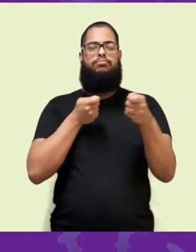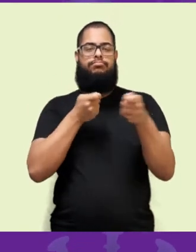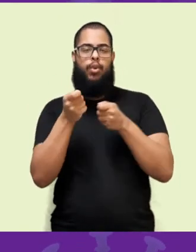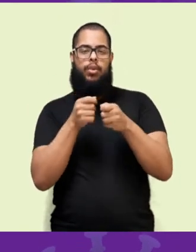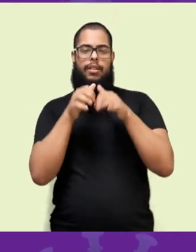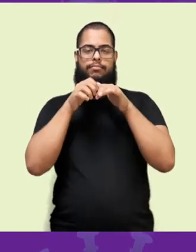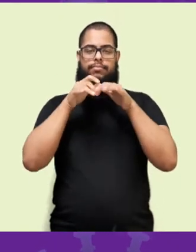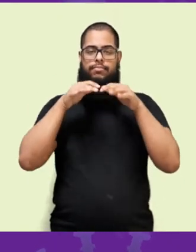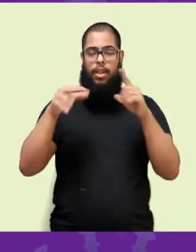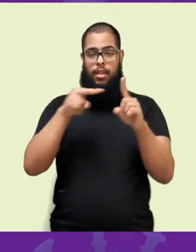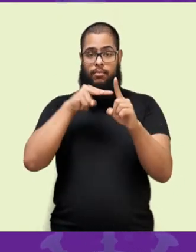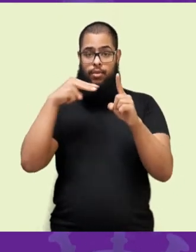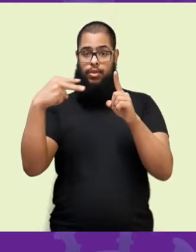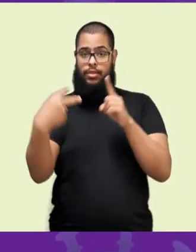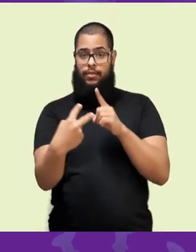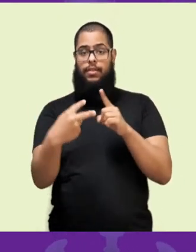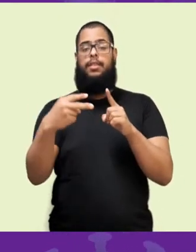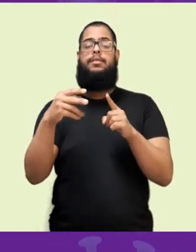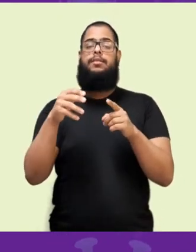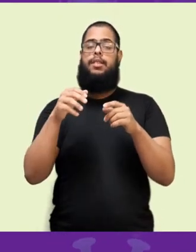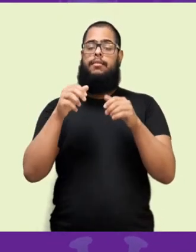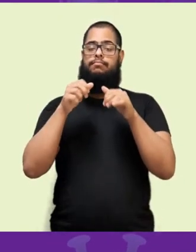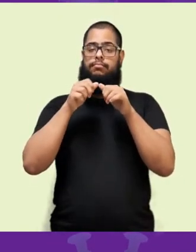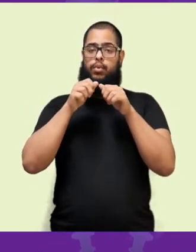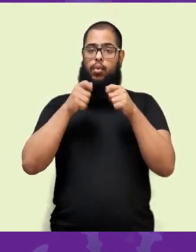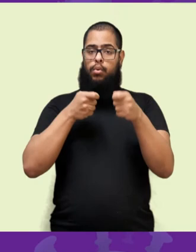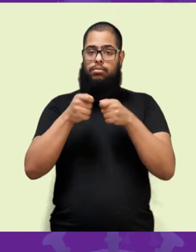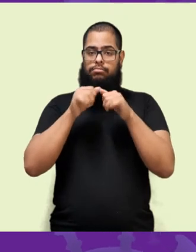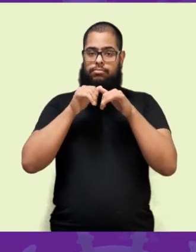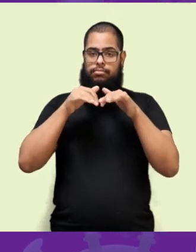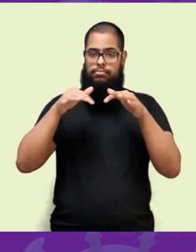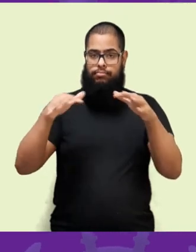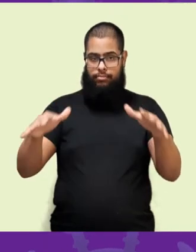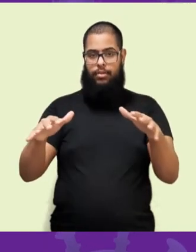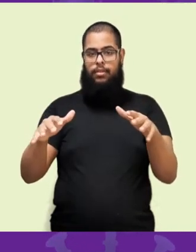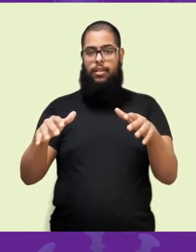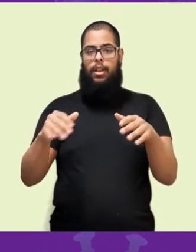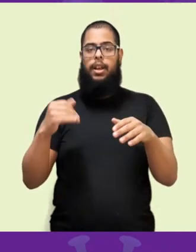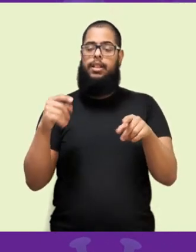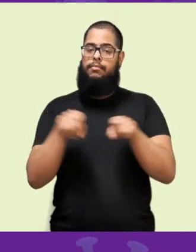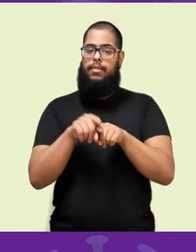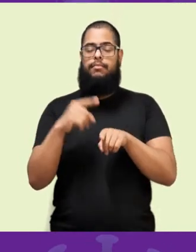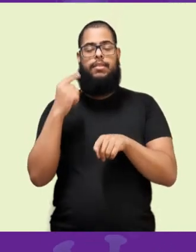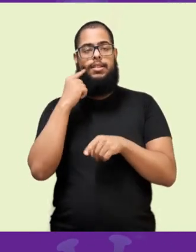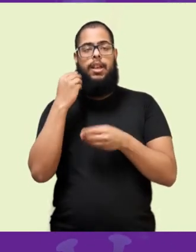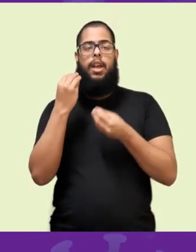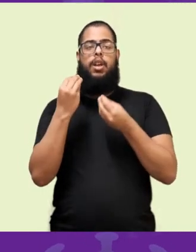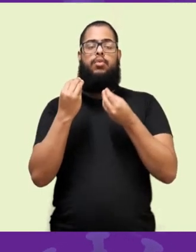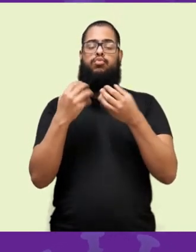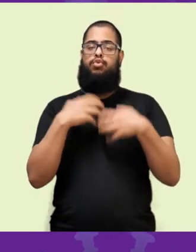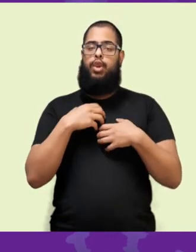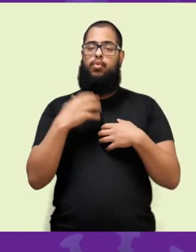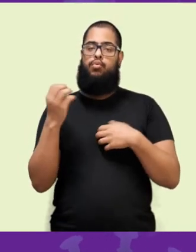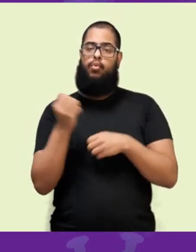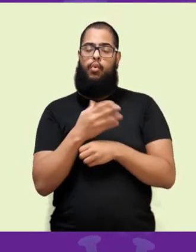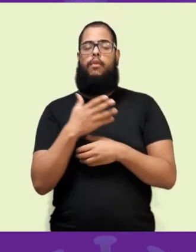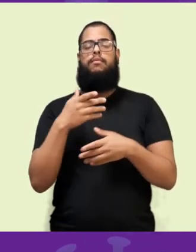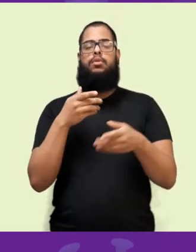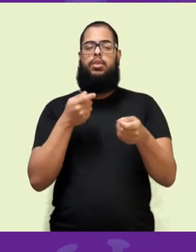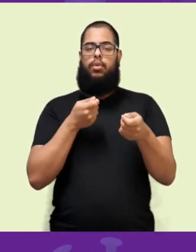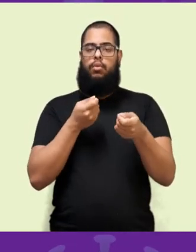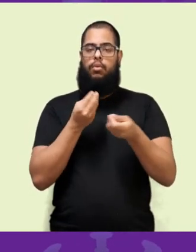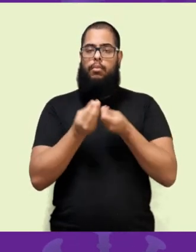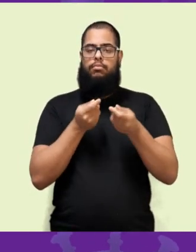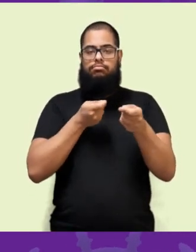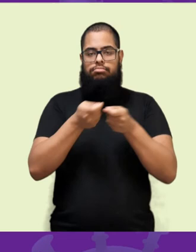a doença, tanto do ponto de vista clínico quanto do ponto de vista epidemiológico e até descobrir novas possibilidades de abordagem clínica